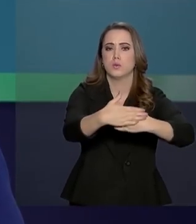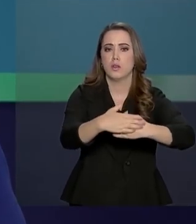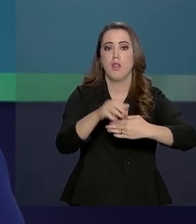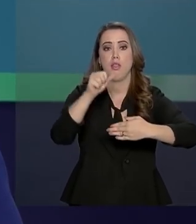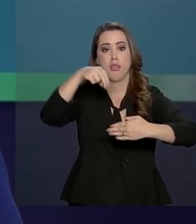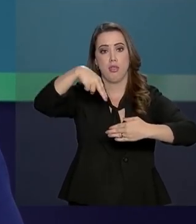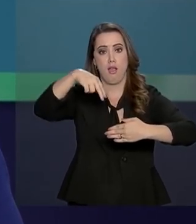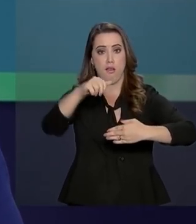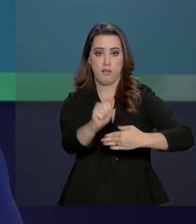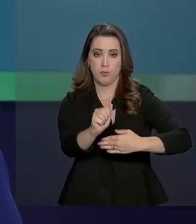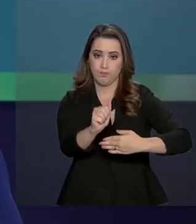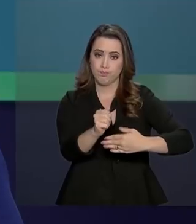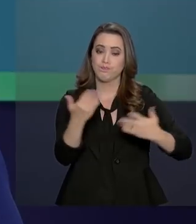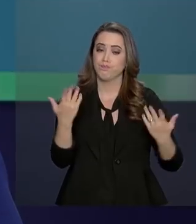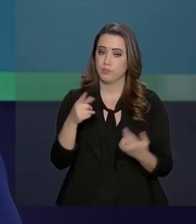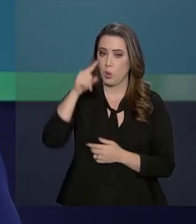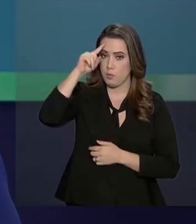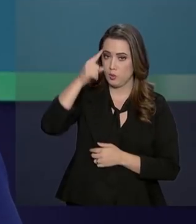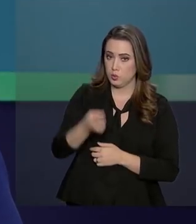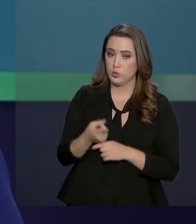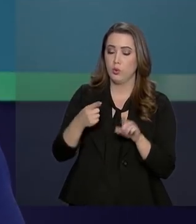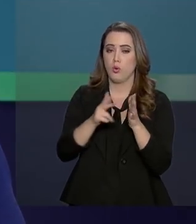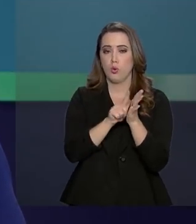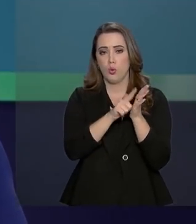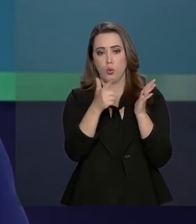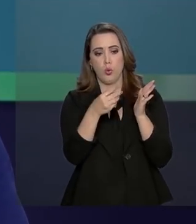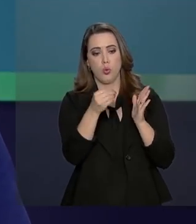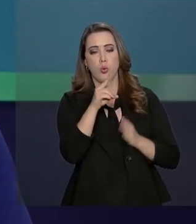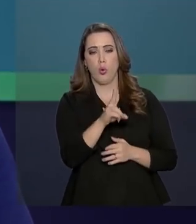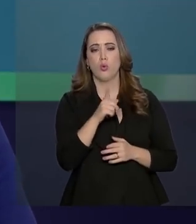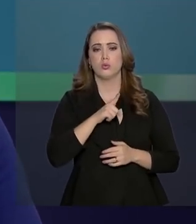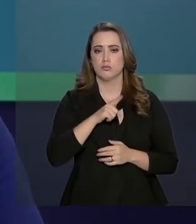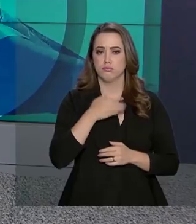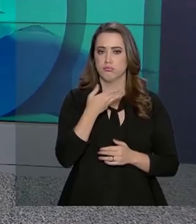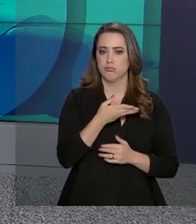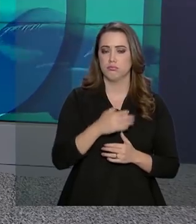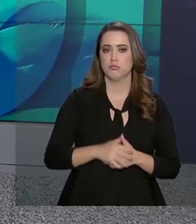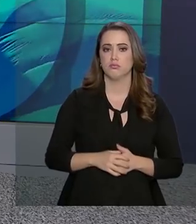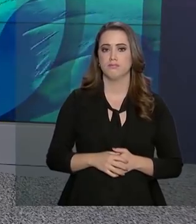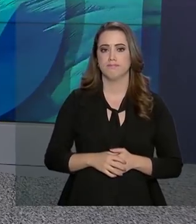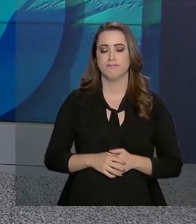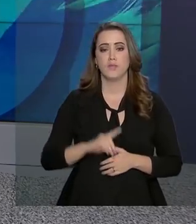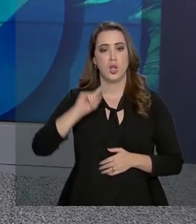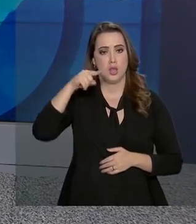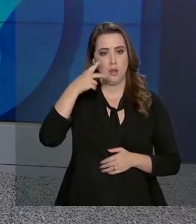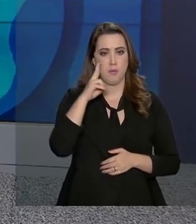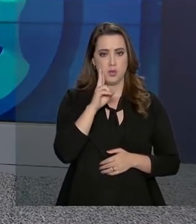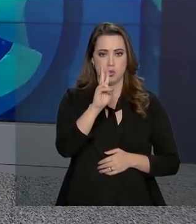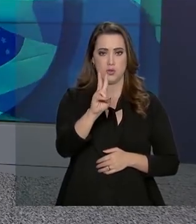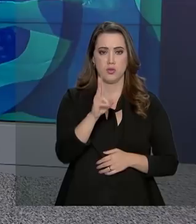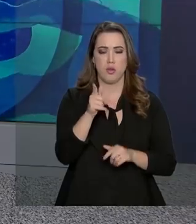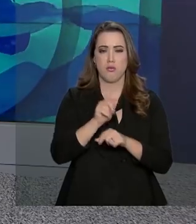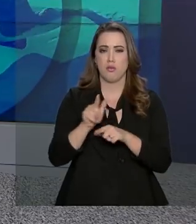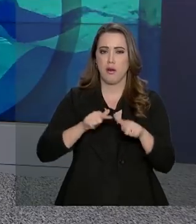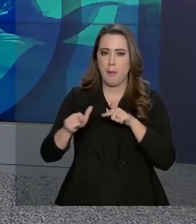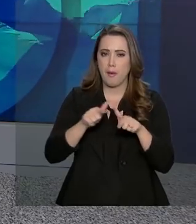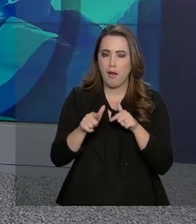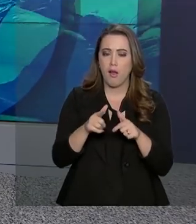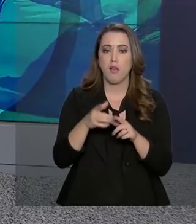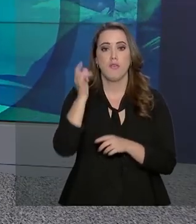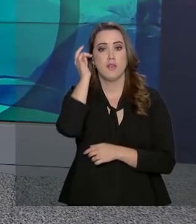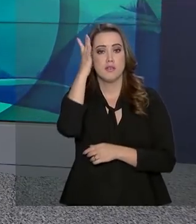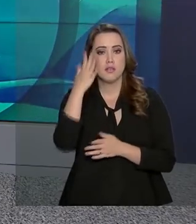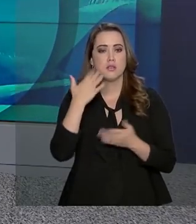de Águas. A decisão do ministro foi publicada no Diário Oficial da União. E no próximo bloco, a Operação Radar